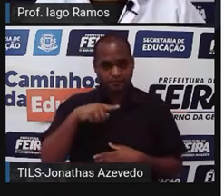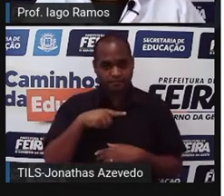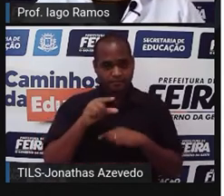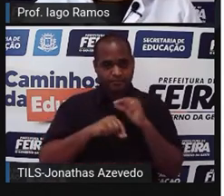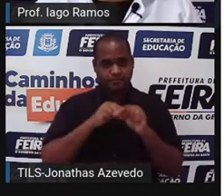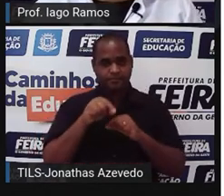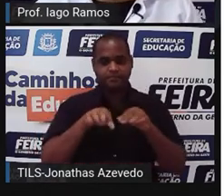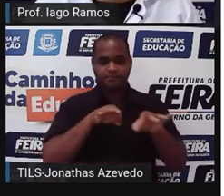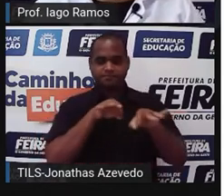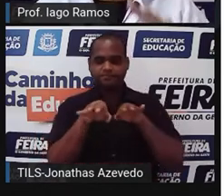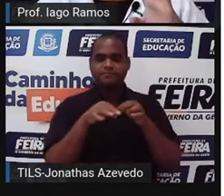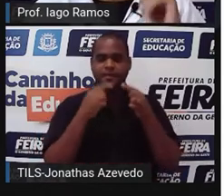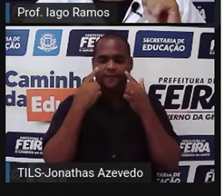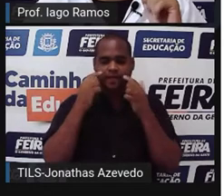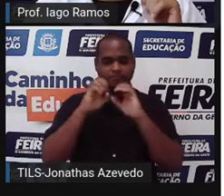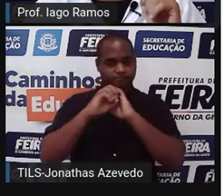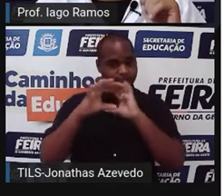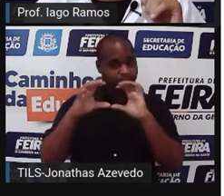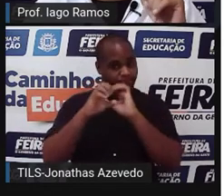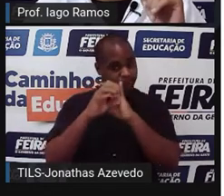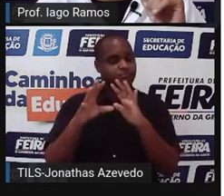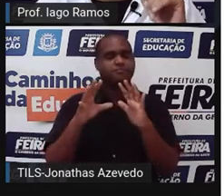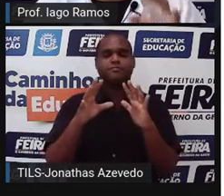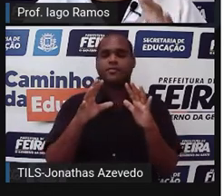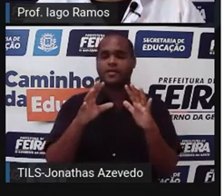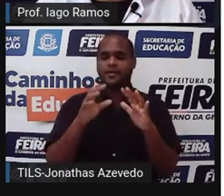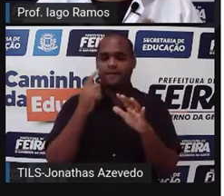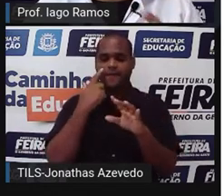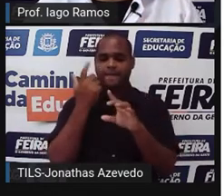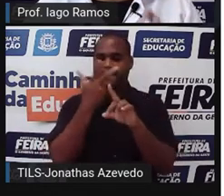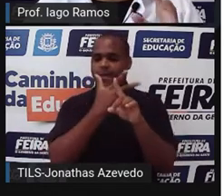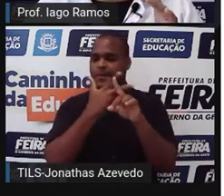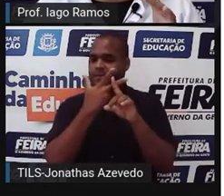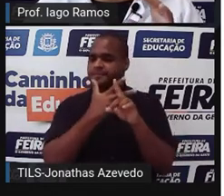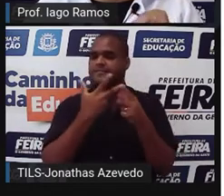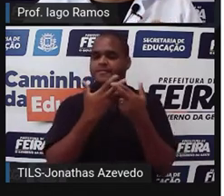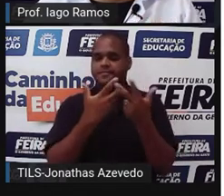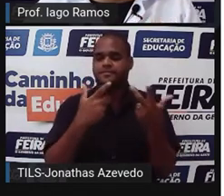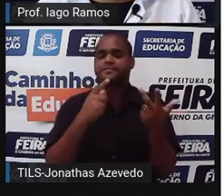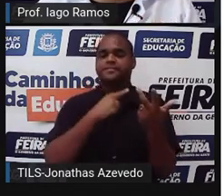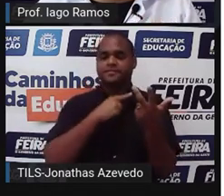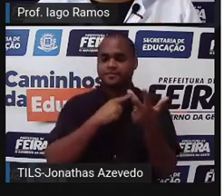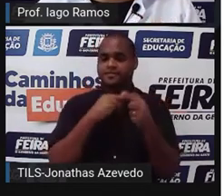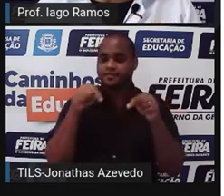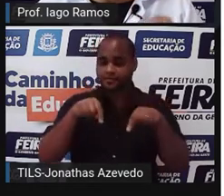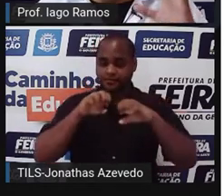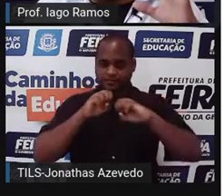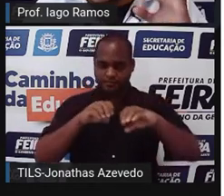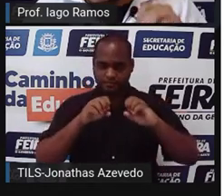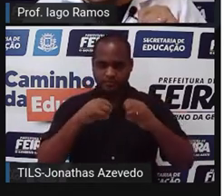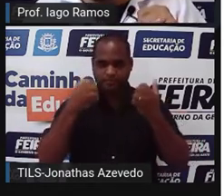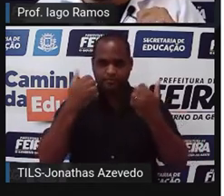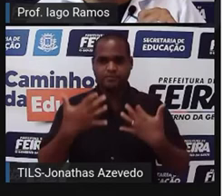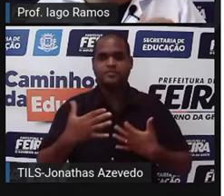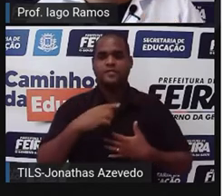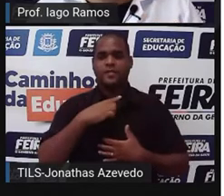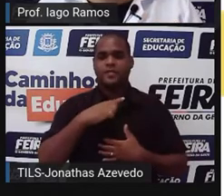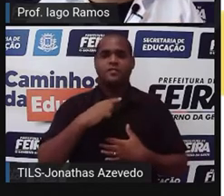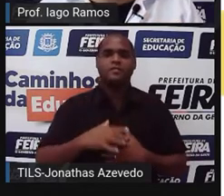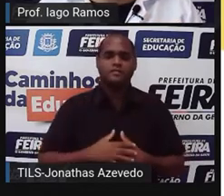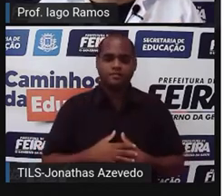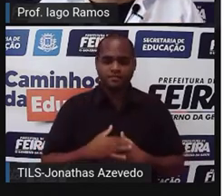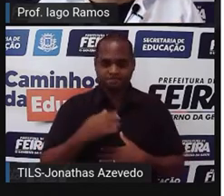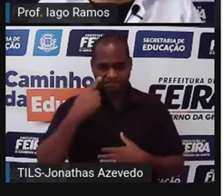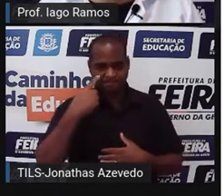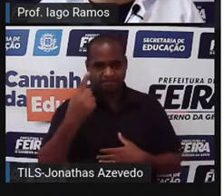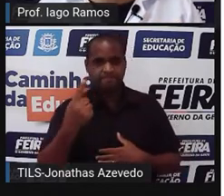descobrir isso aqui nessa aula. Beleza? Então, olha